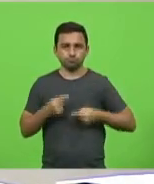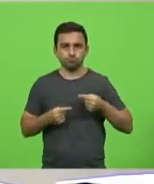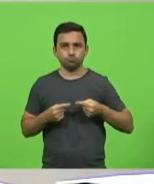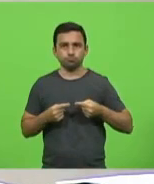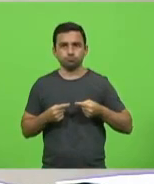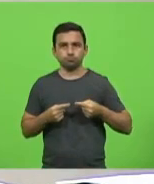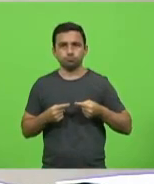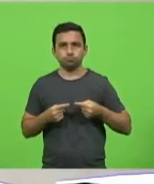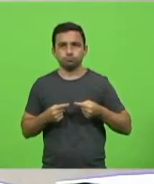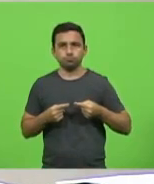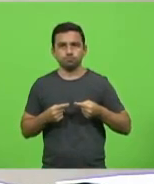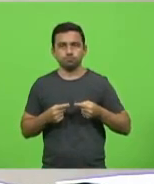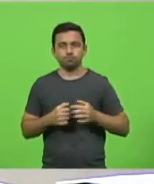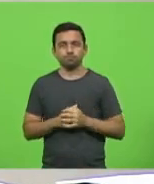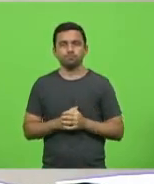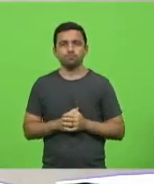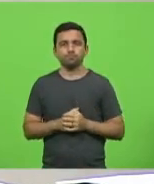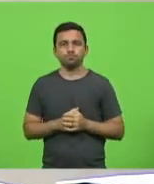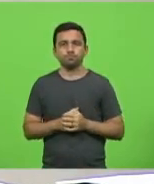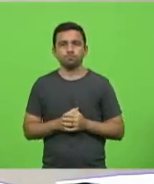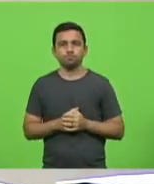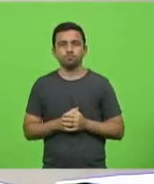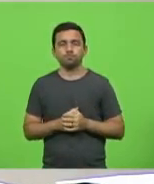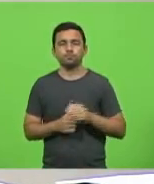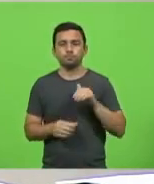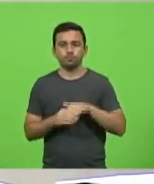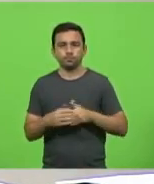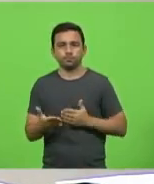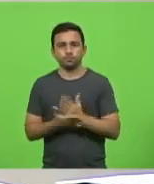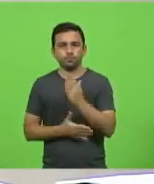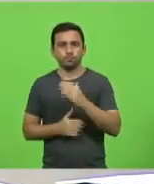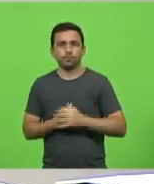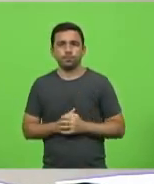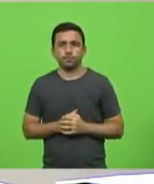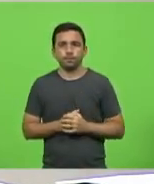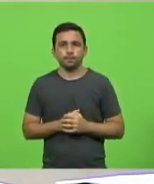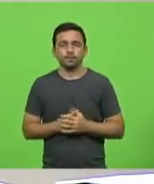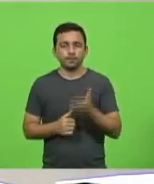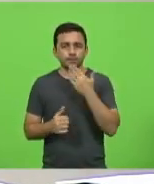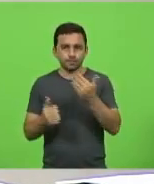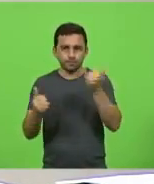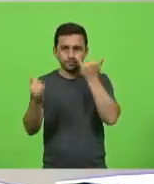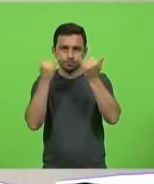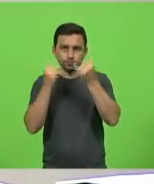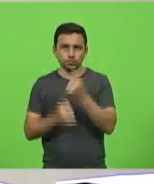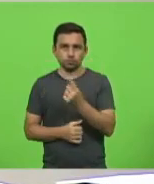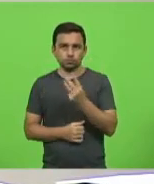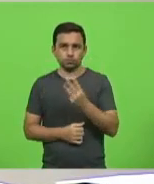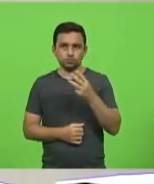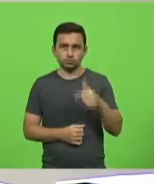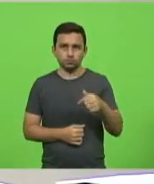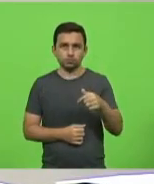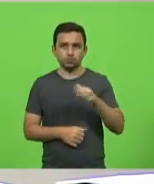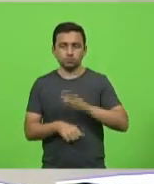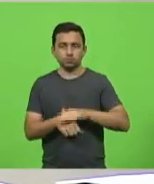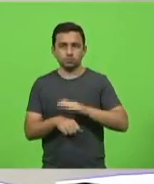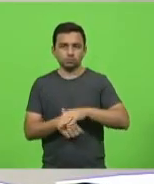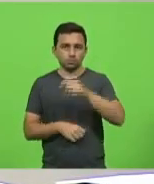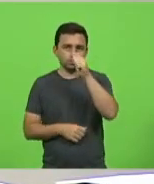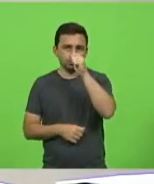em votação, aprovado. Pedido de informação, 137. Deputado João Amin.